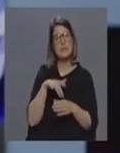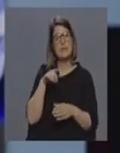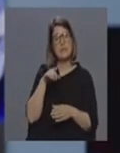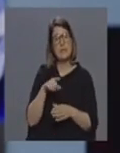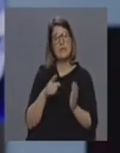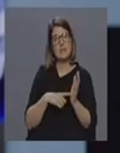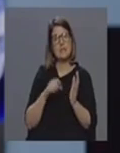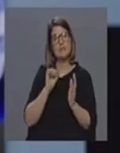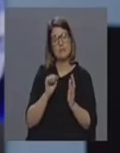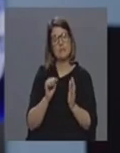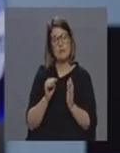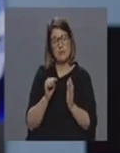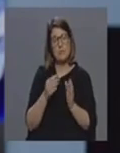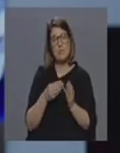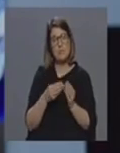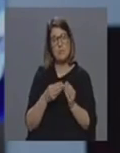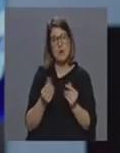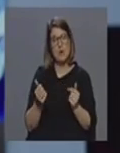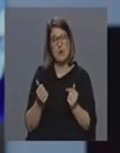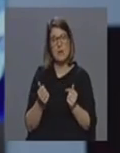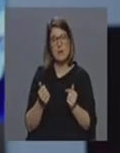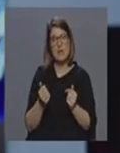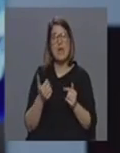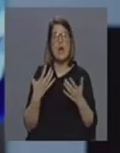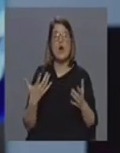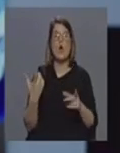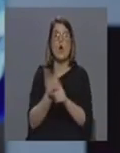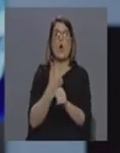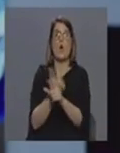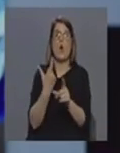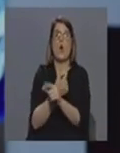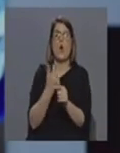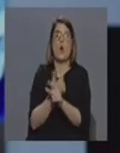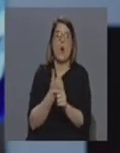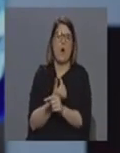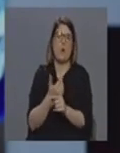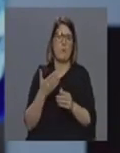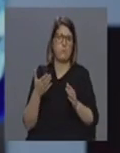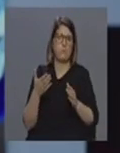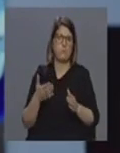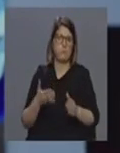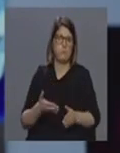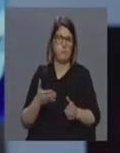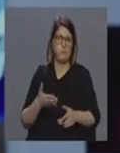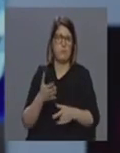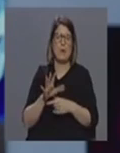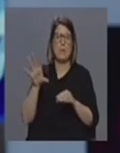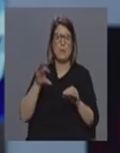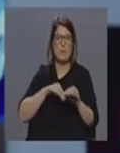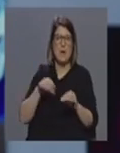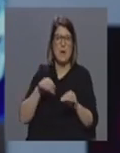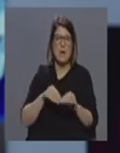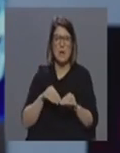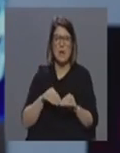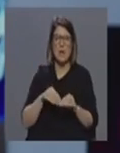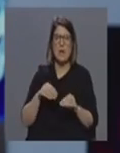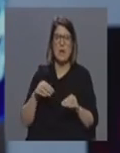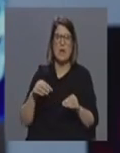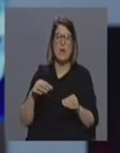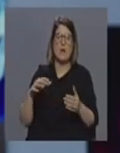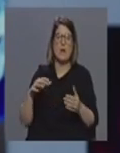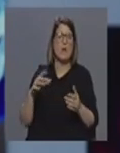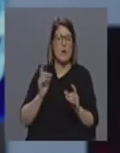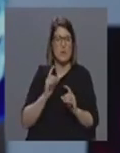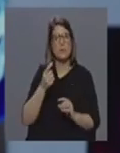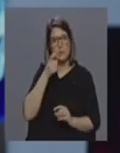necessidades e não é necessário estar a comprar agora tudo derrumpando por exemplo num hipermercado ou num supermercado as pessoas poderão e deverão lá